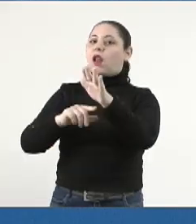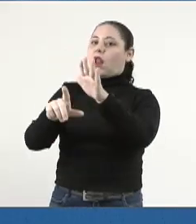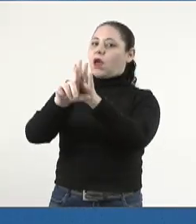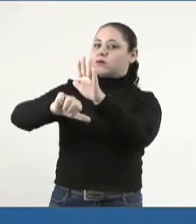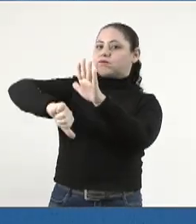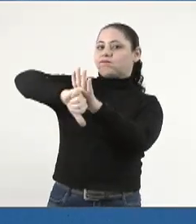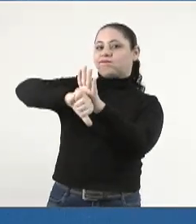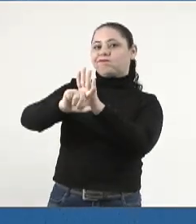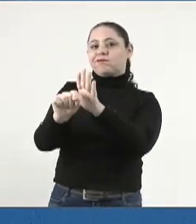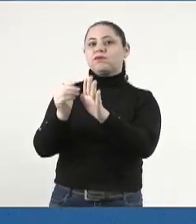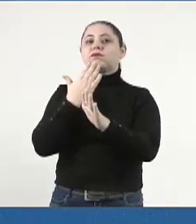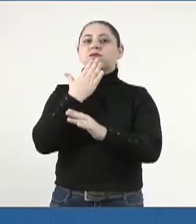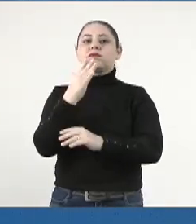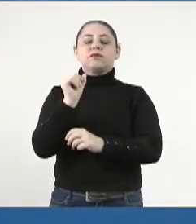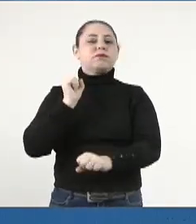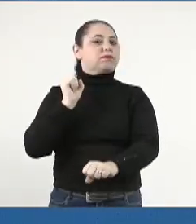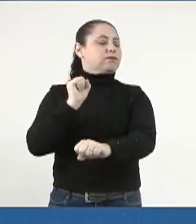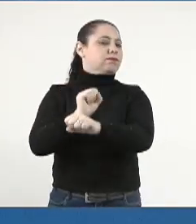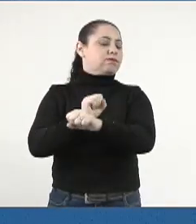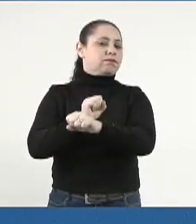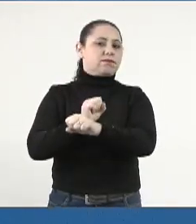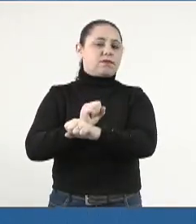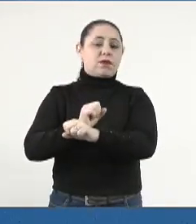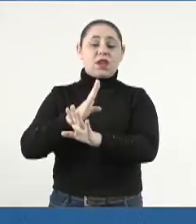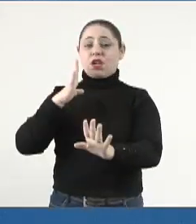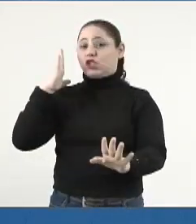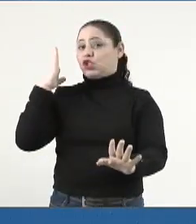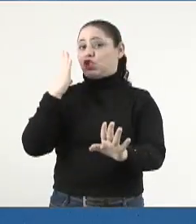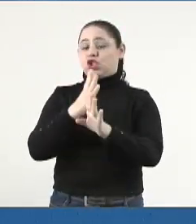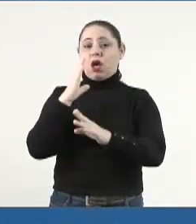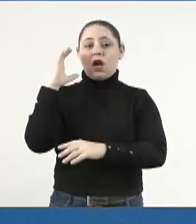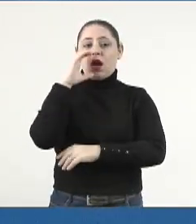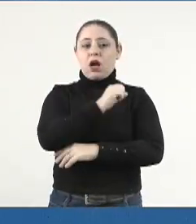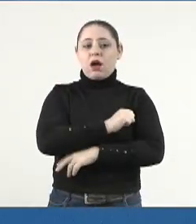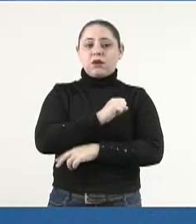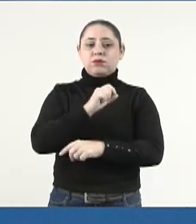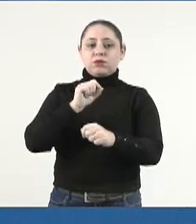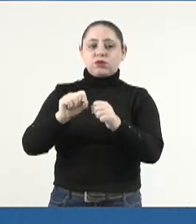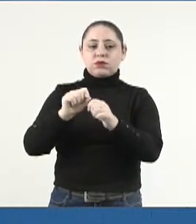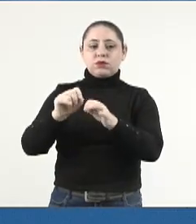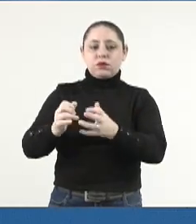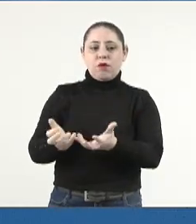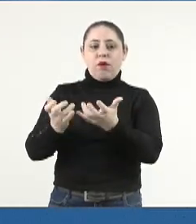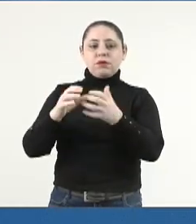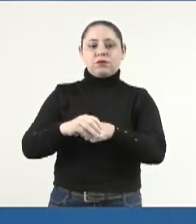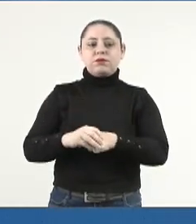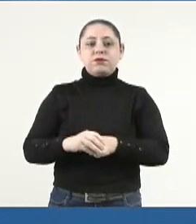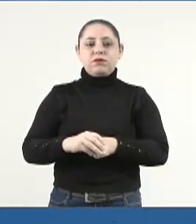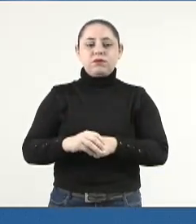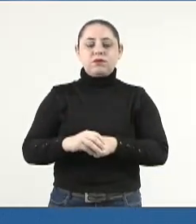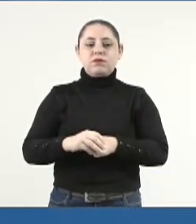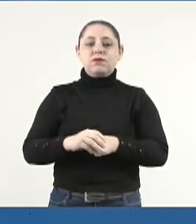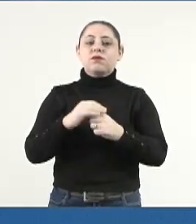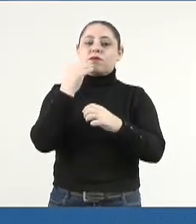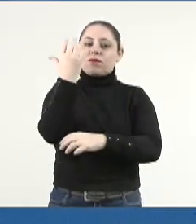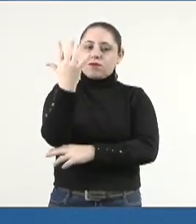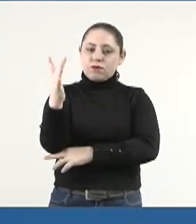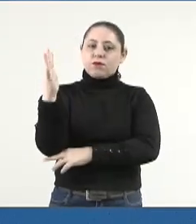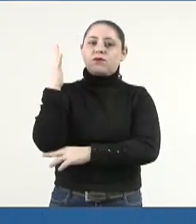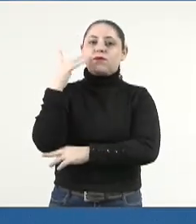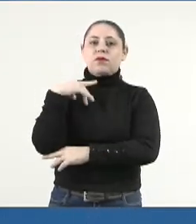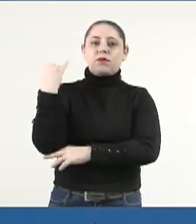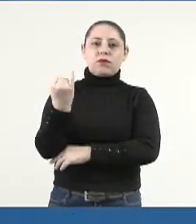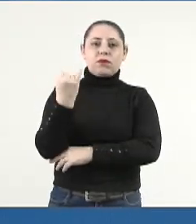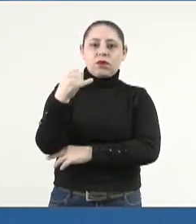solicitamos a paralisação total de todas as atividades consideradas nocivas ao meio ambiente daquela